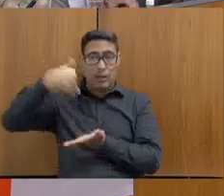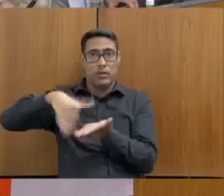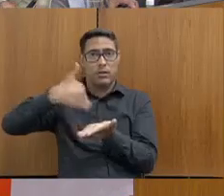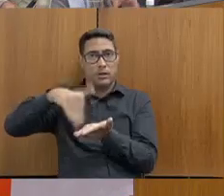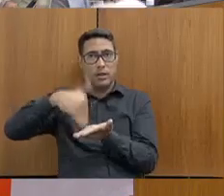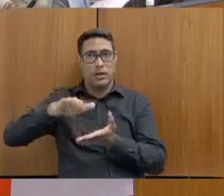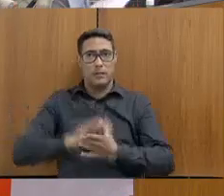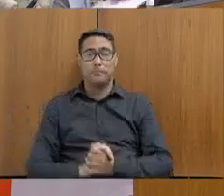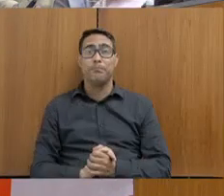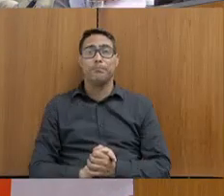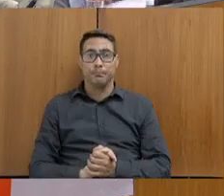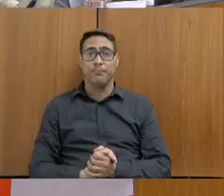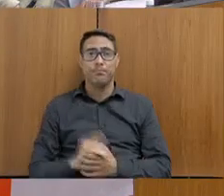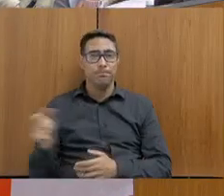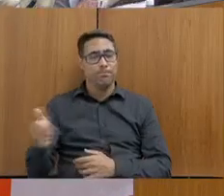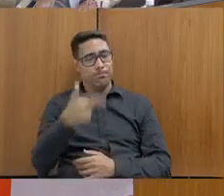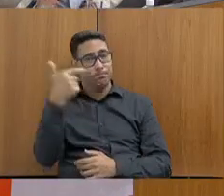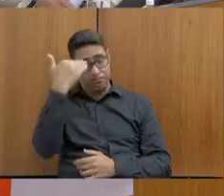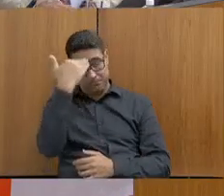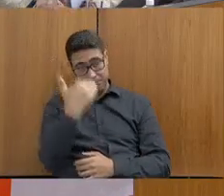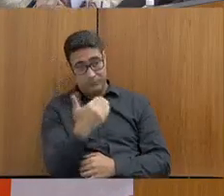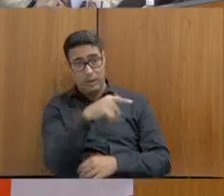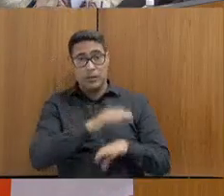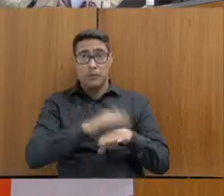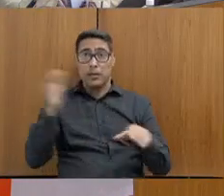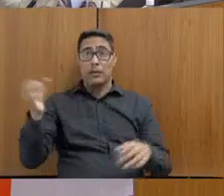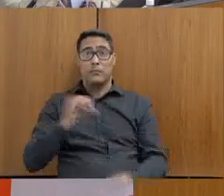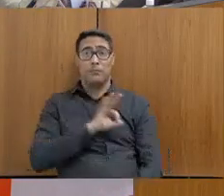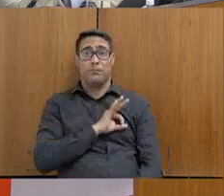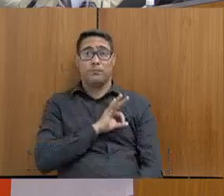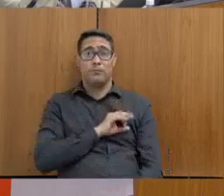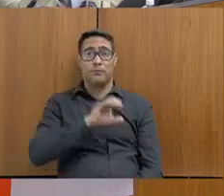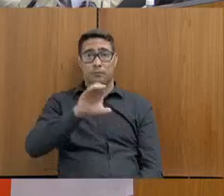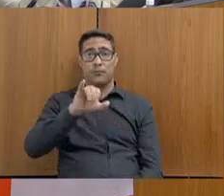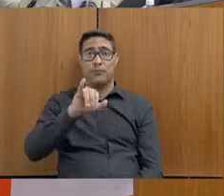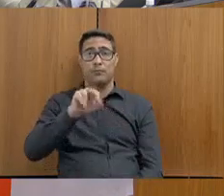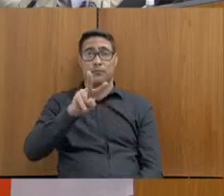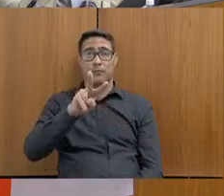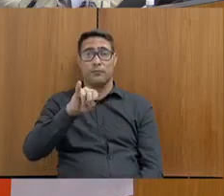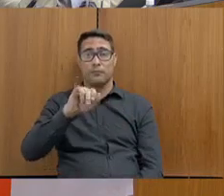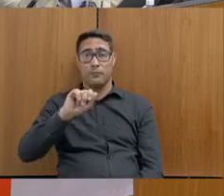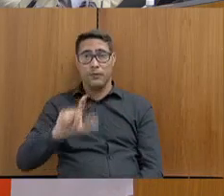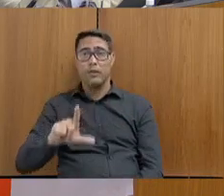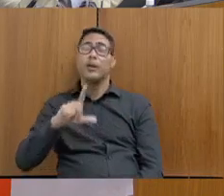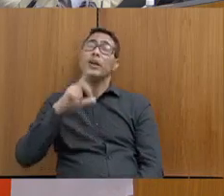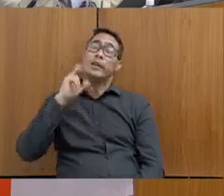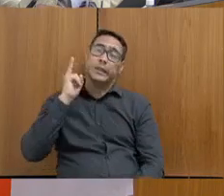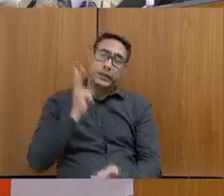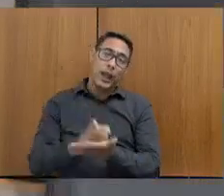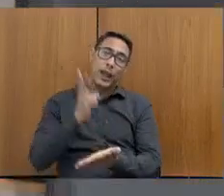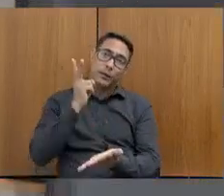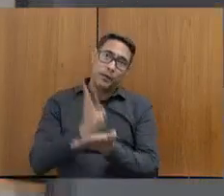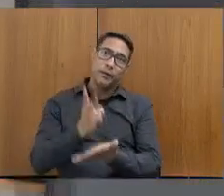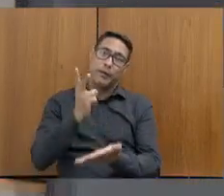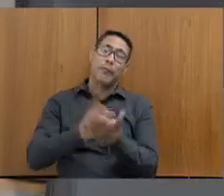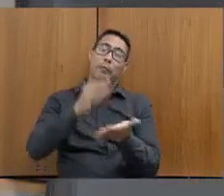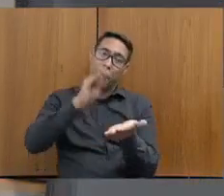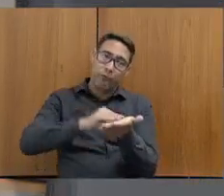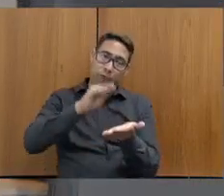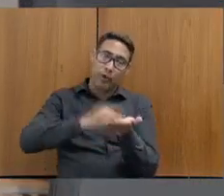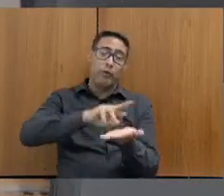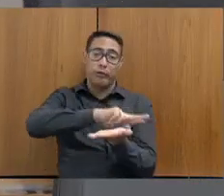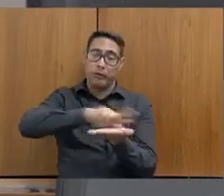realmente uma atenção, eu te agradeço, porque a Polícia Civil trabalha sempre em defasagem, sempre espera um outro órgão, outra